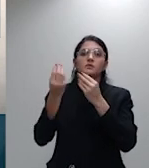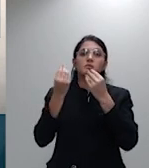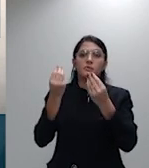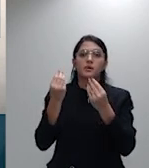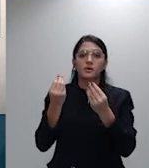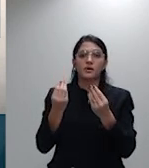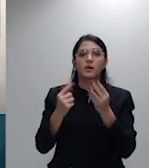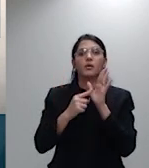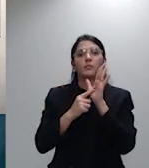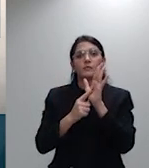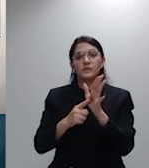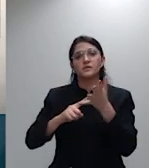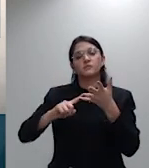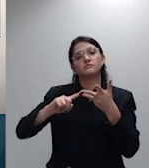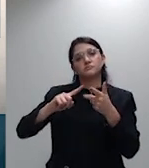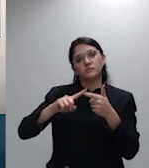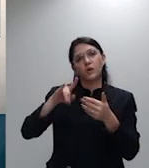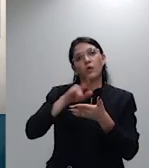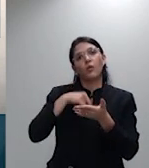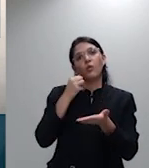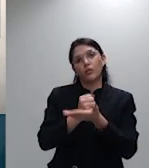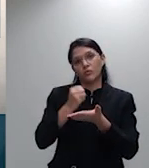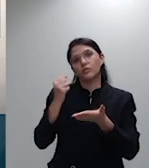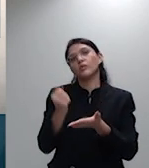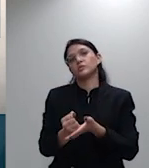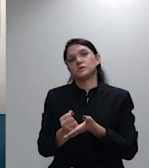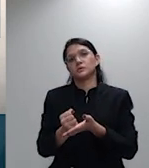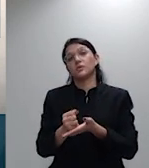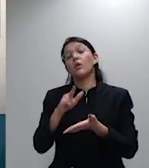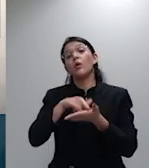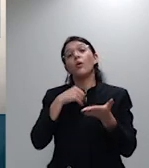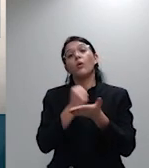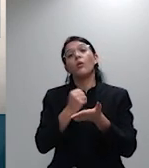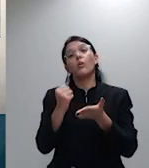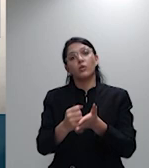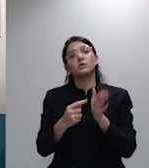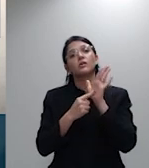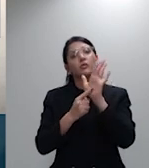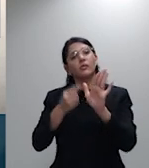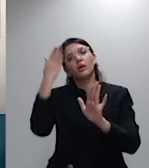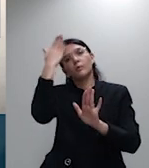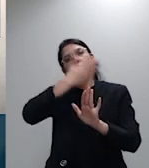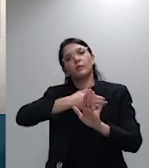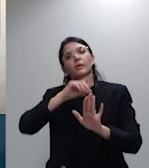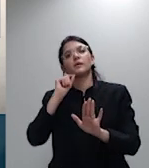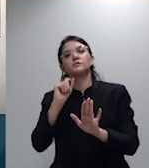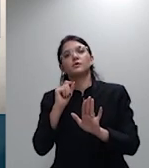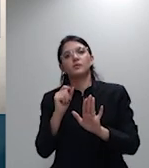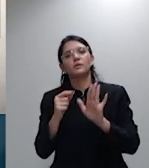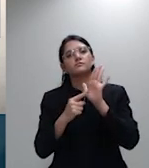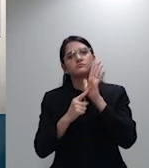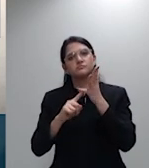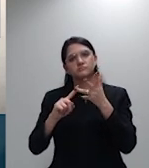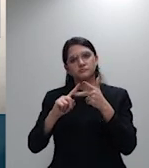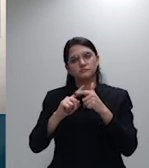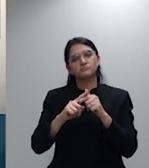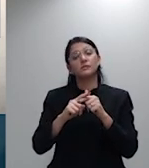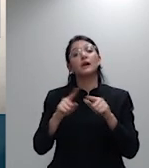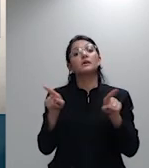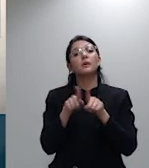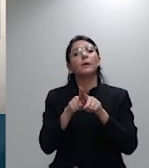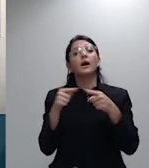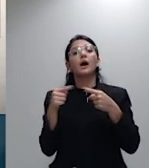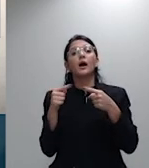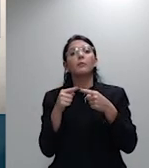contrato aquilo que o contrato promete elas obterem tudo ao final outro aspecto o equilíbrio econômico-financeiro isso é a base